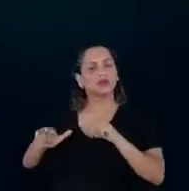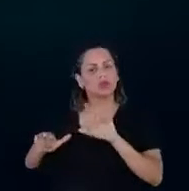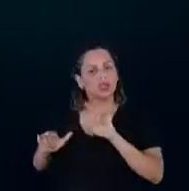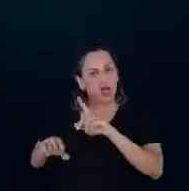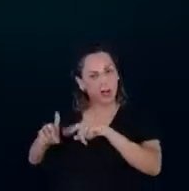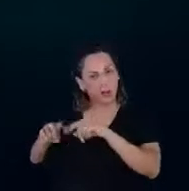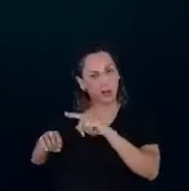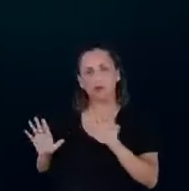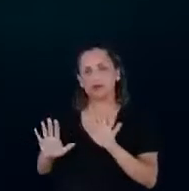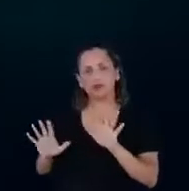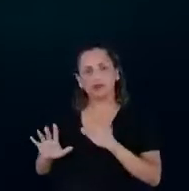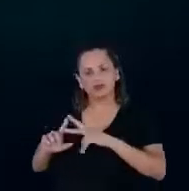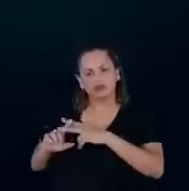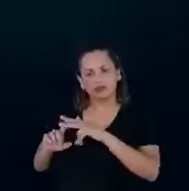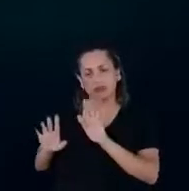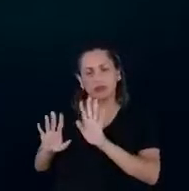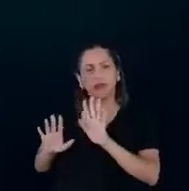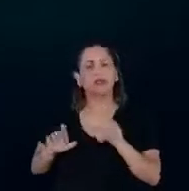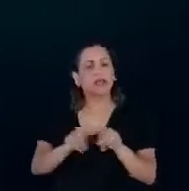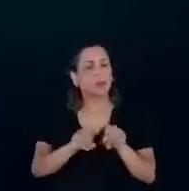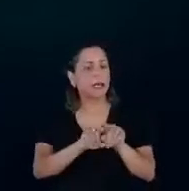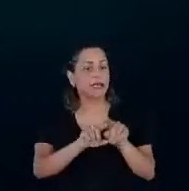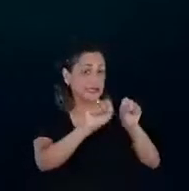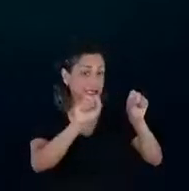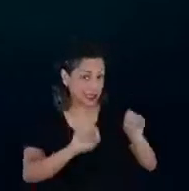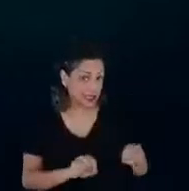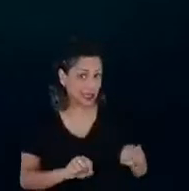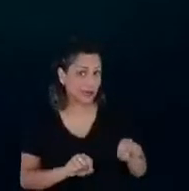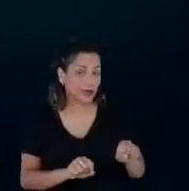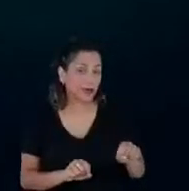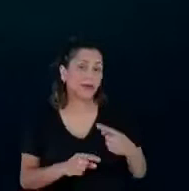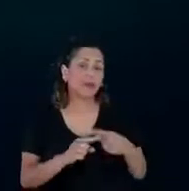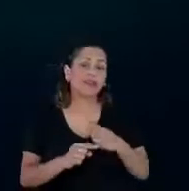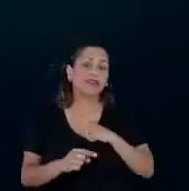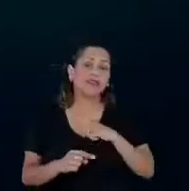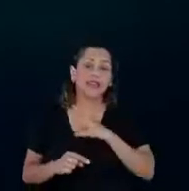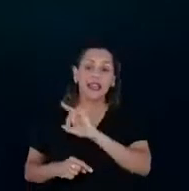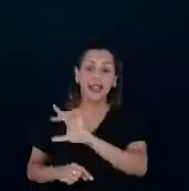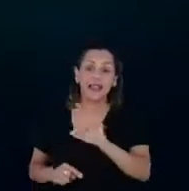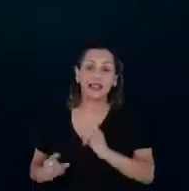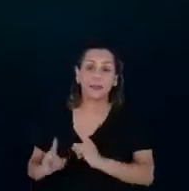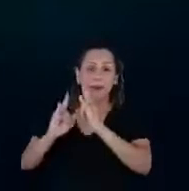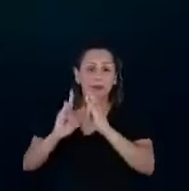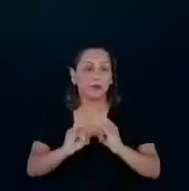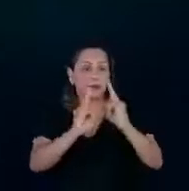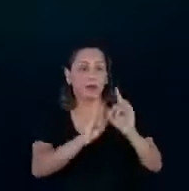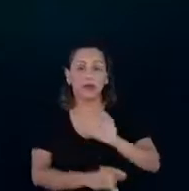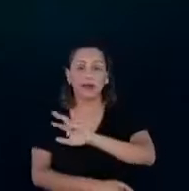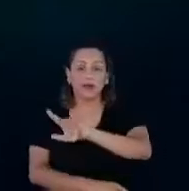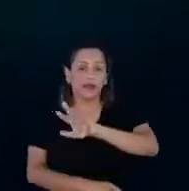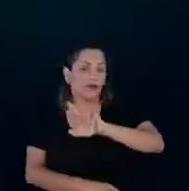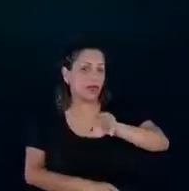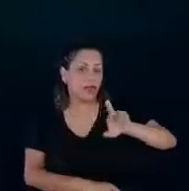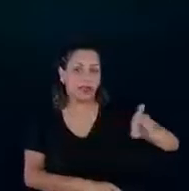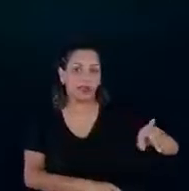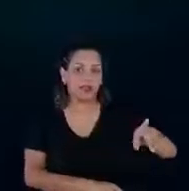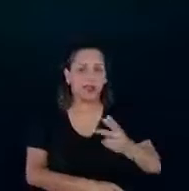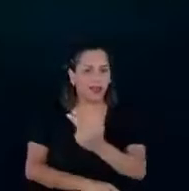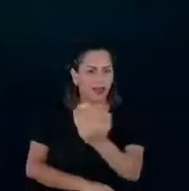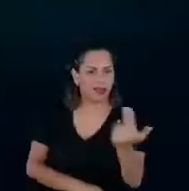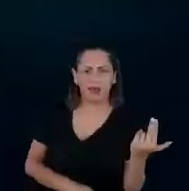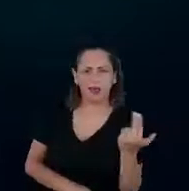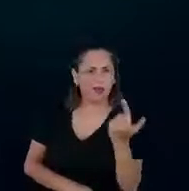de sistema, porque cada edificação é sistema diferente. você não tem uma edificação igual a outra. Então, é